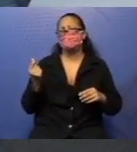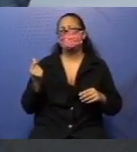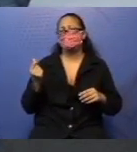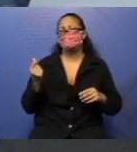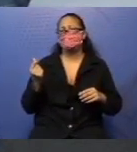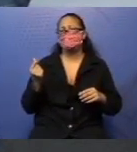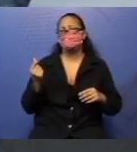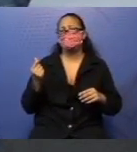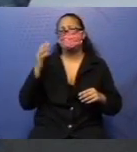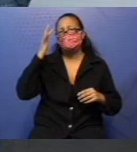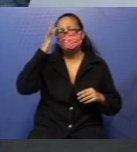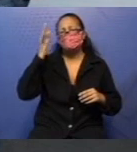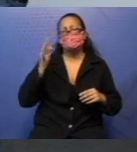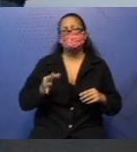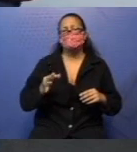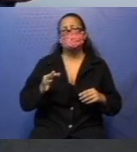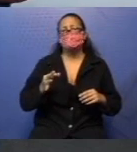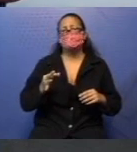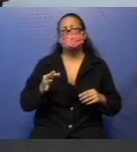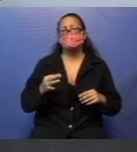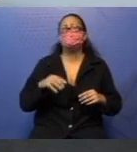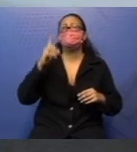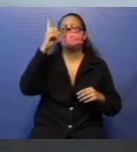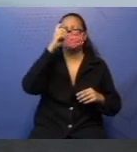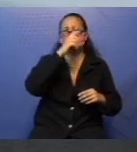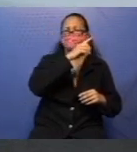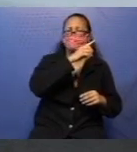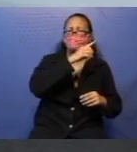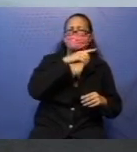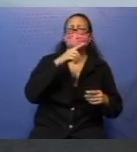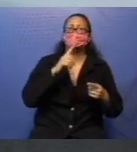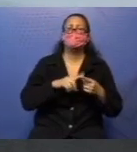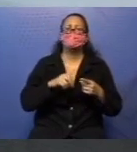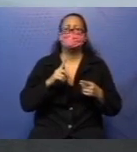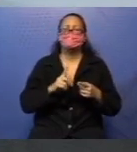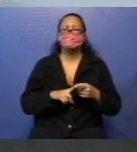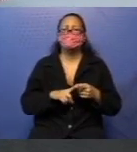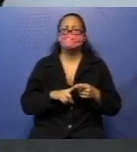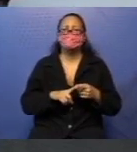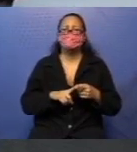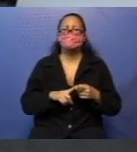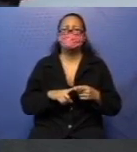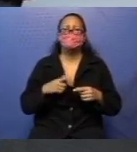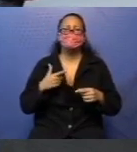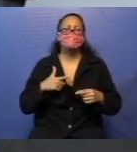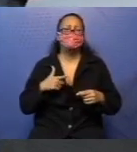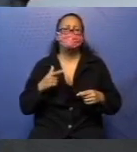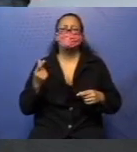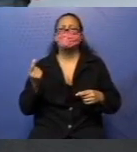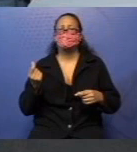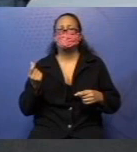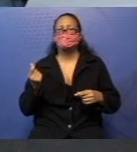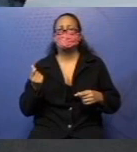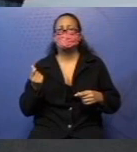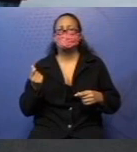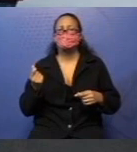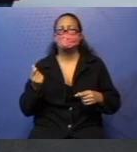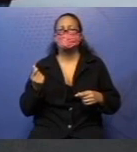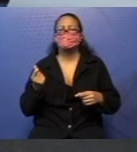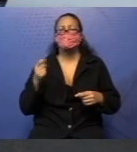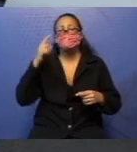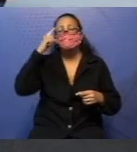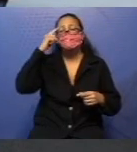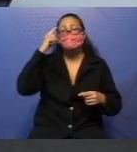Com certeza os pais vão falar assim, muito difícil, meu filho, porque não sobra para poupar. Com certeza. Mas a ideia do